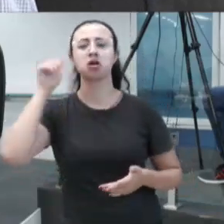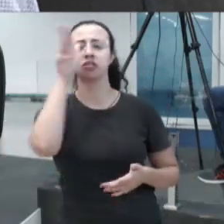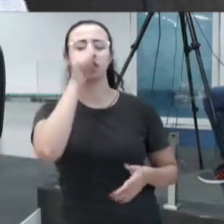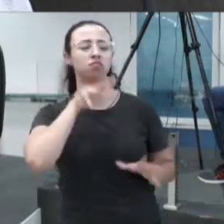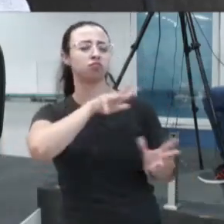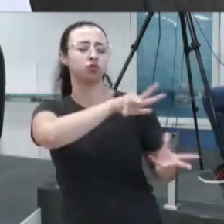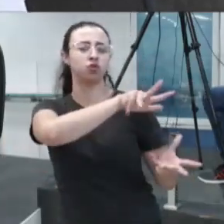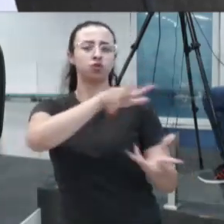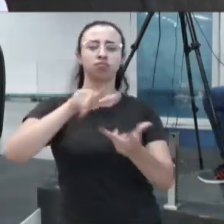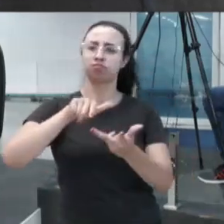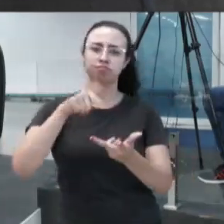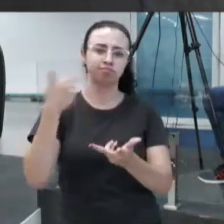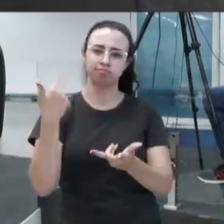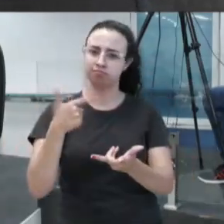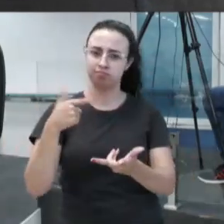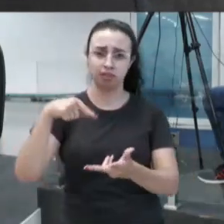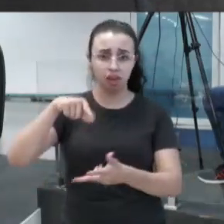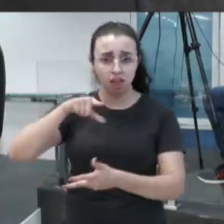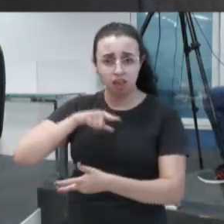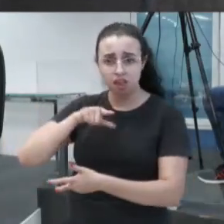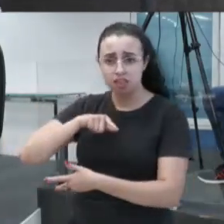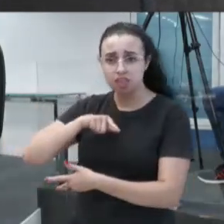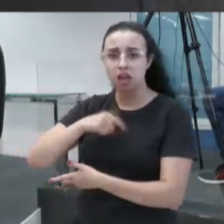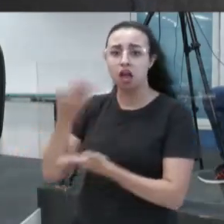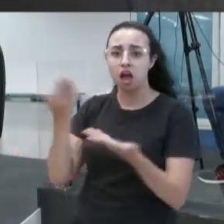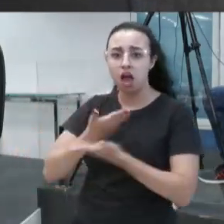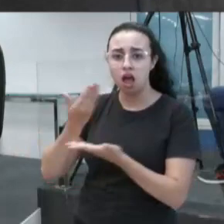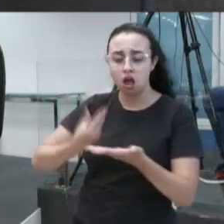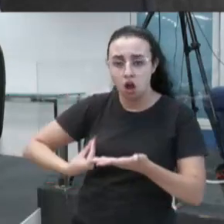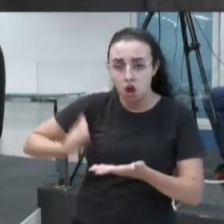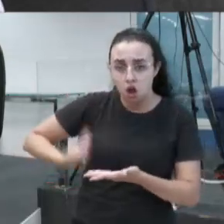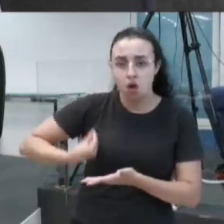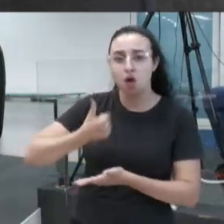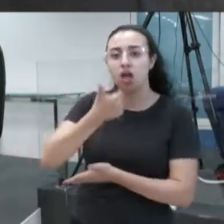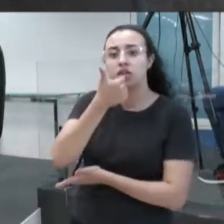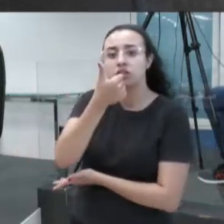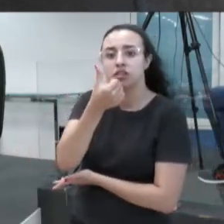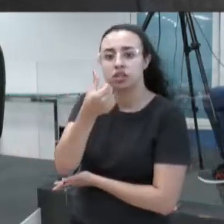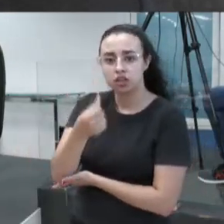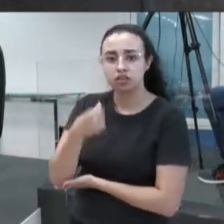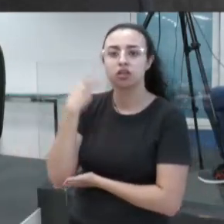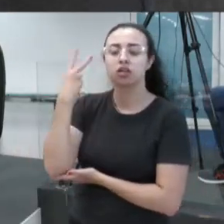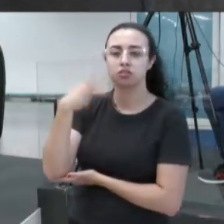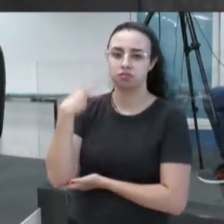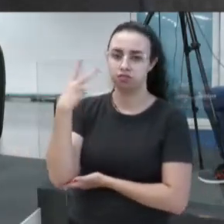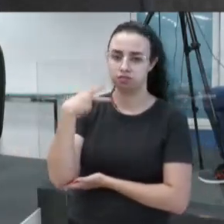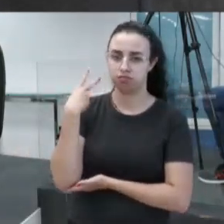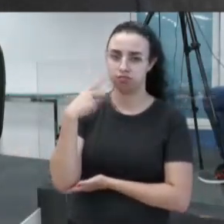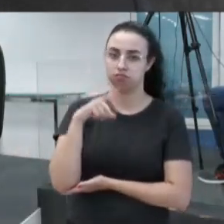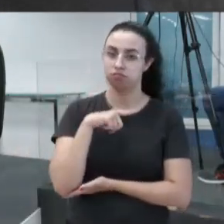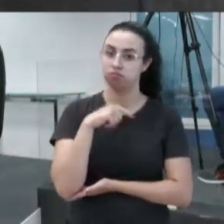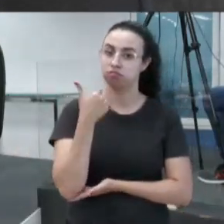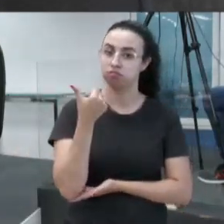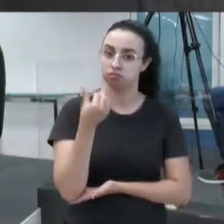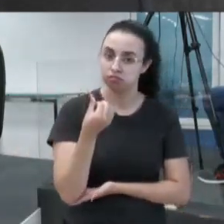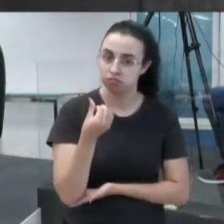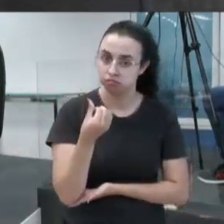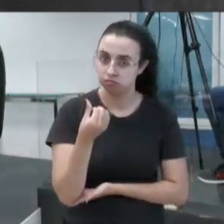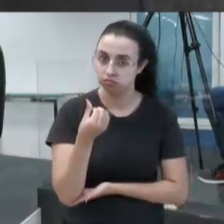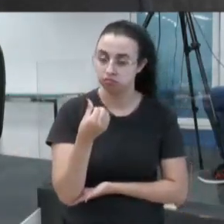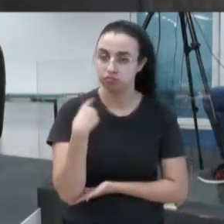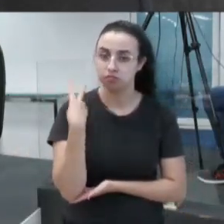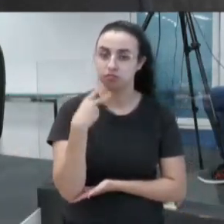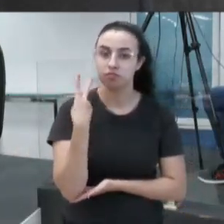existem aqui na casa 16 vereadores atualmente, dos 17 eleitos, que estão exercendo o mandato, 16 mais um vereador afastado,